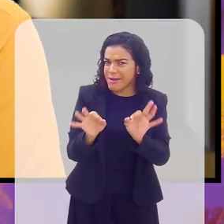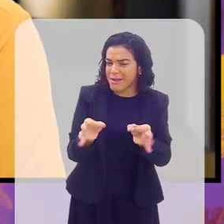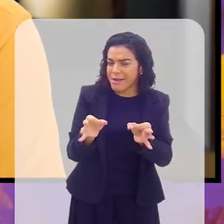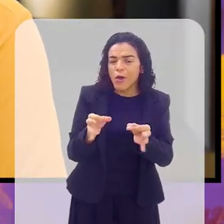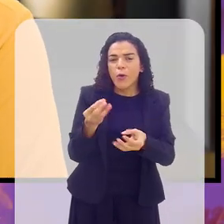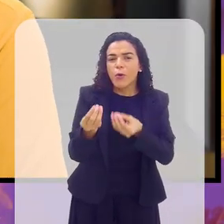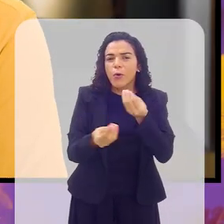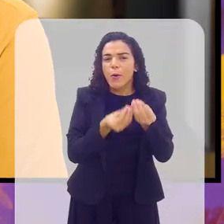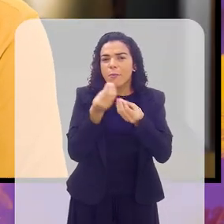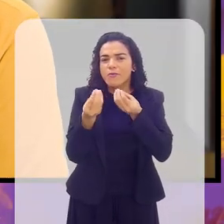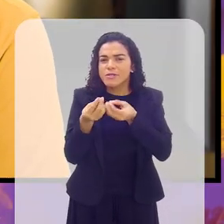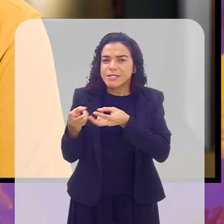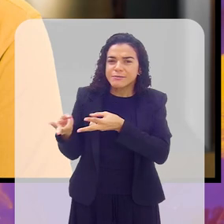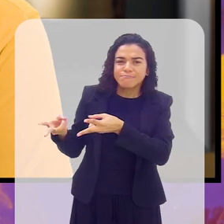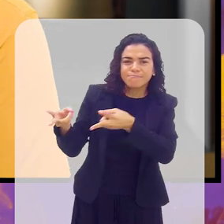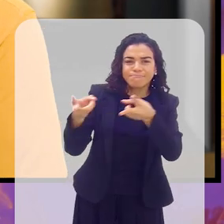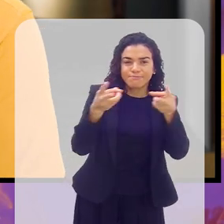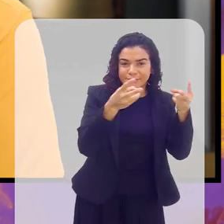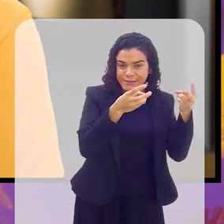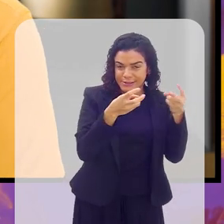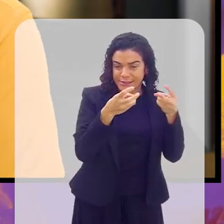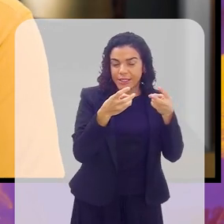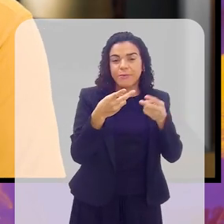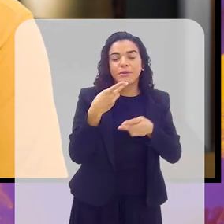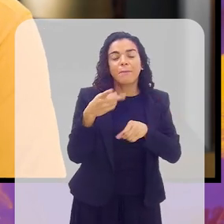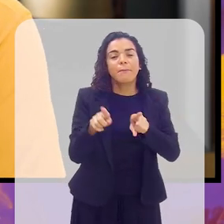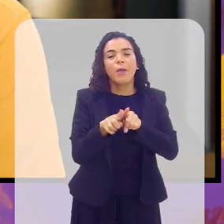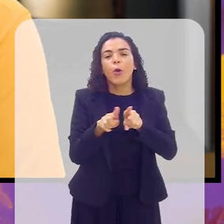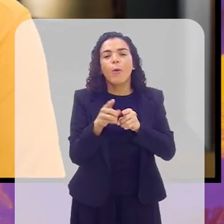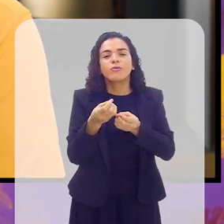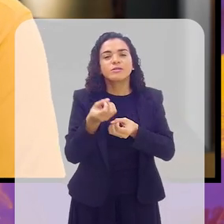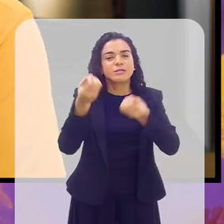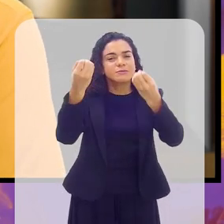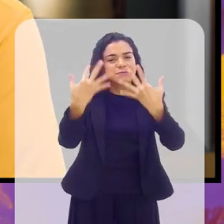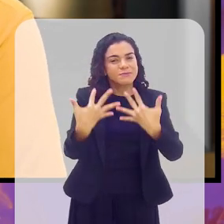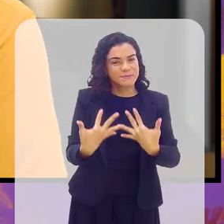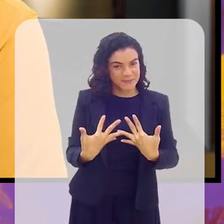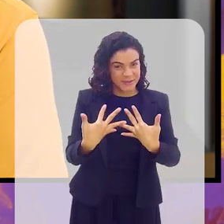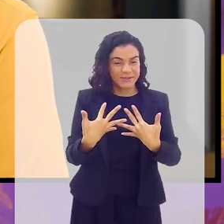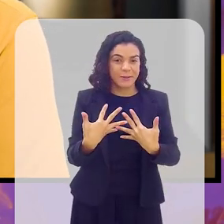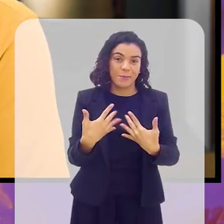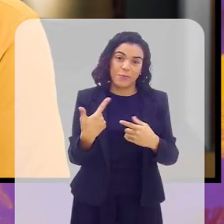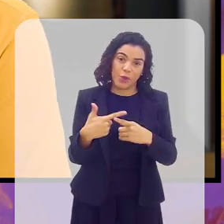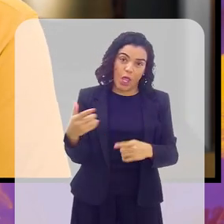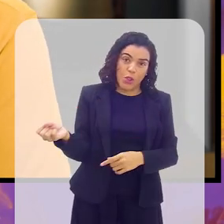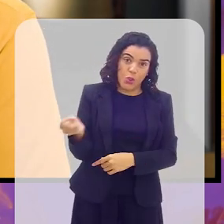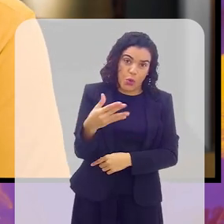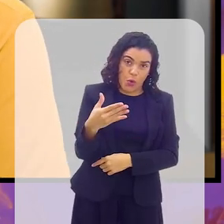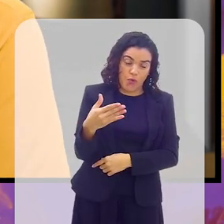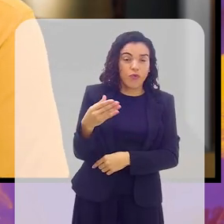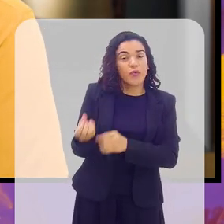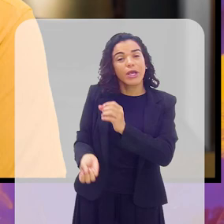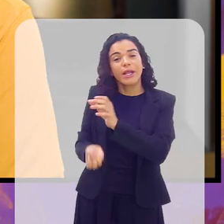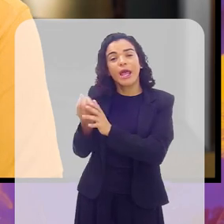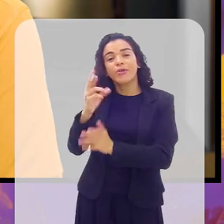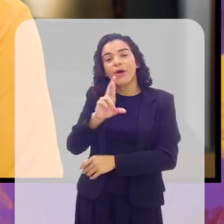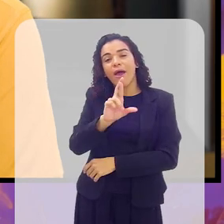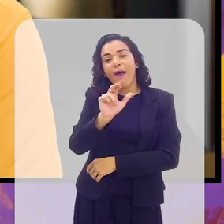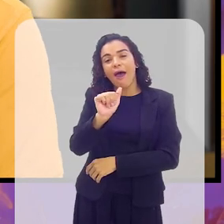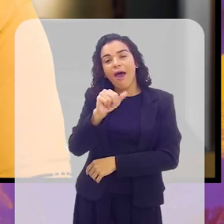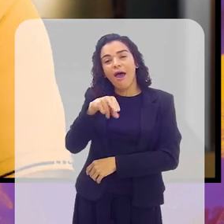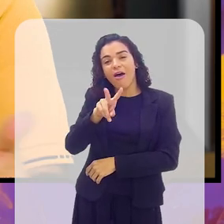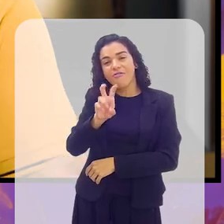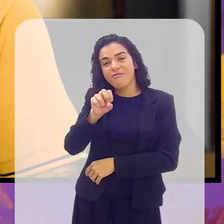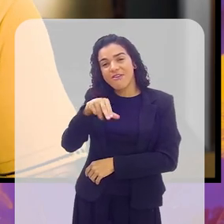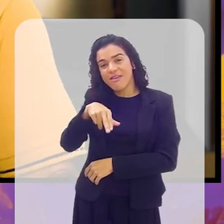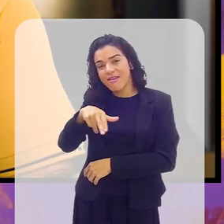você encara o que você pode dizer desse esporte, que para nós aqui é novo, apesar de ele ter sido inventado em Ravenna, na Itália,